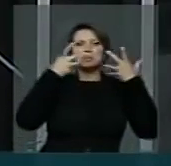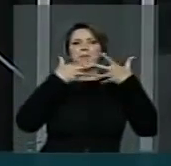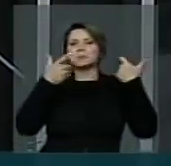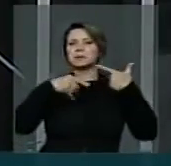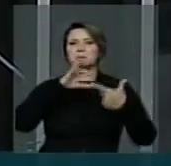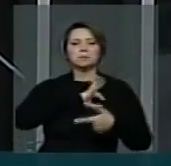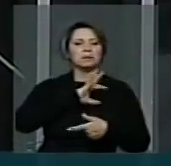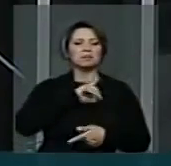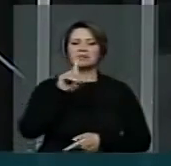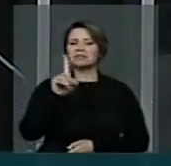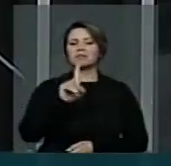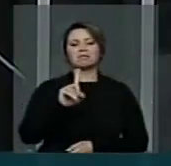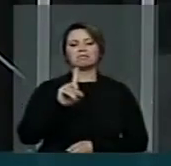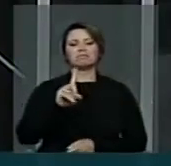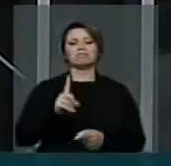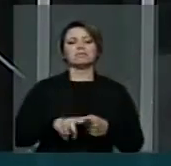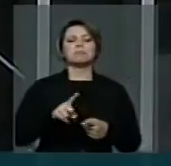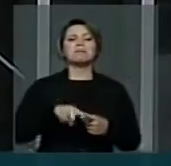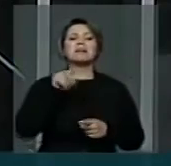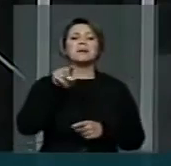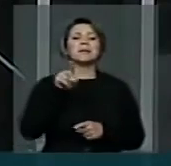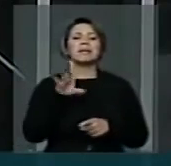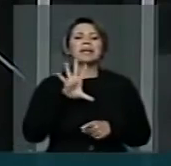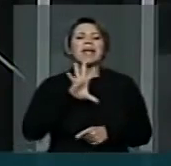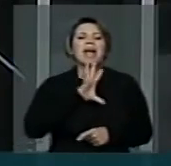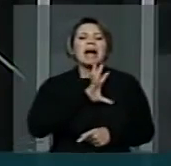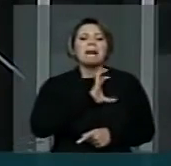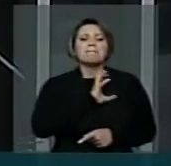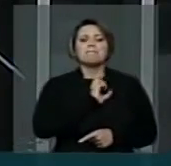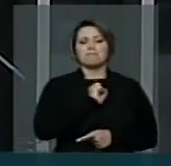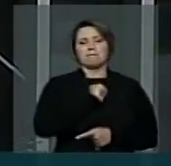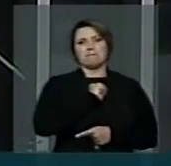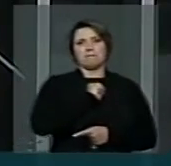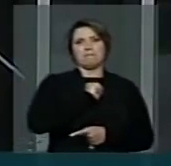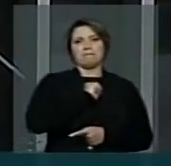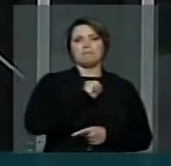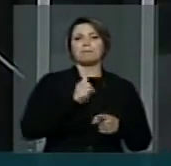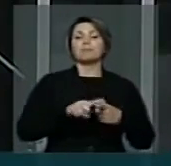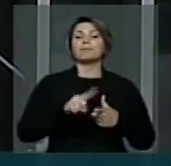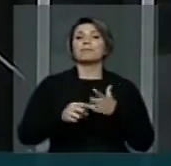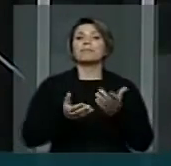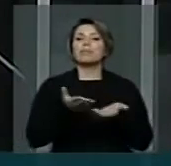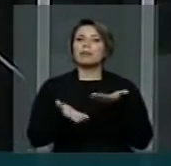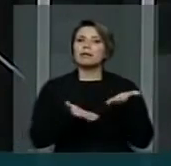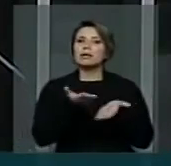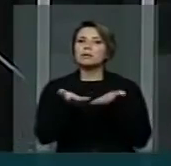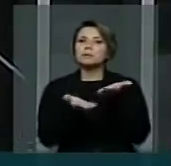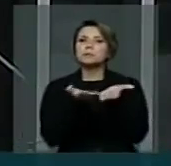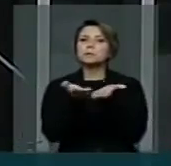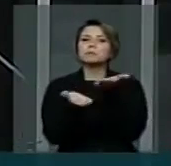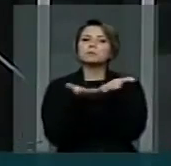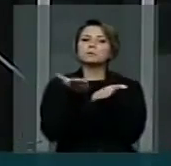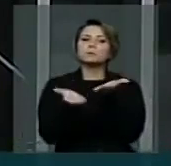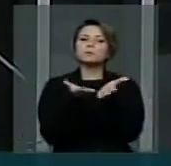realidade um ato de amor por parte daqueles que, compondo o Estado,